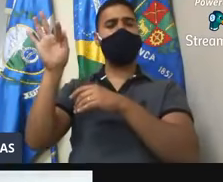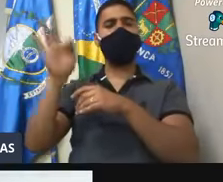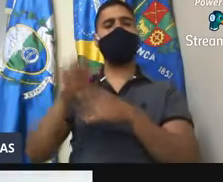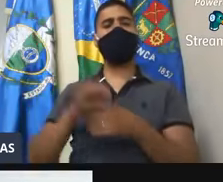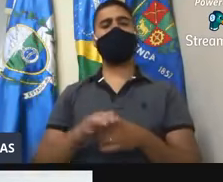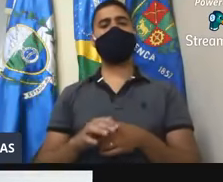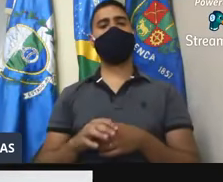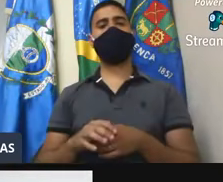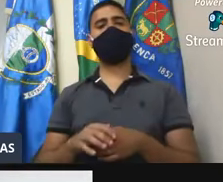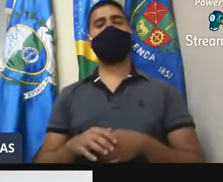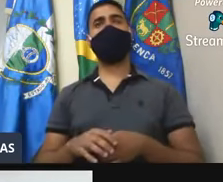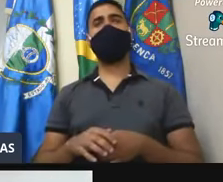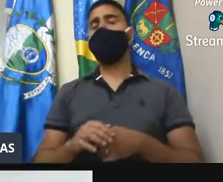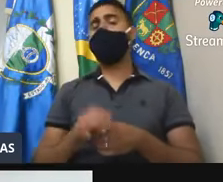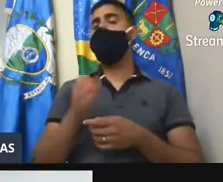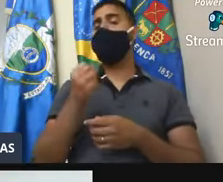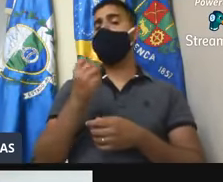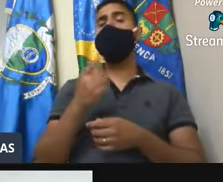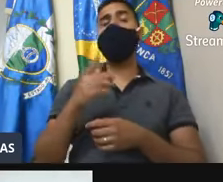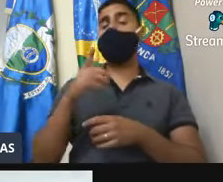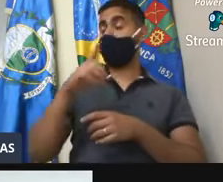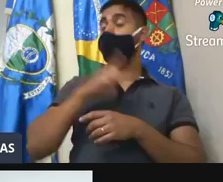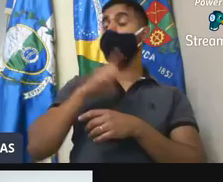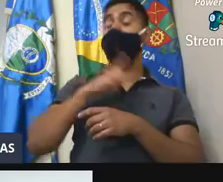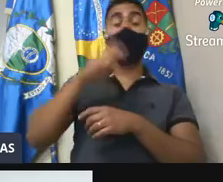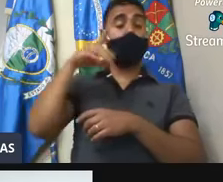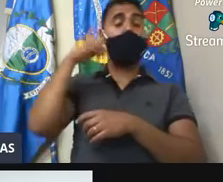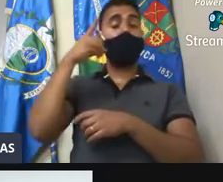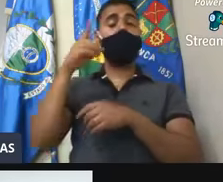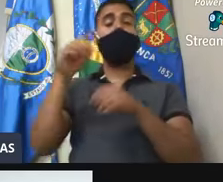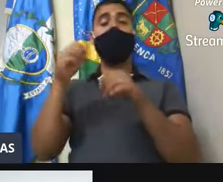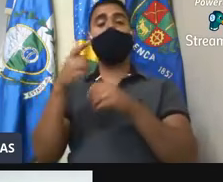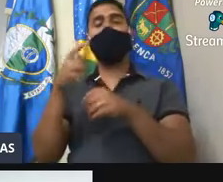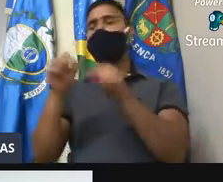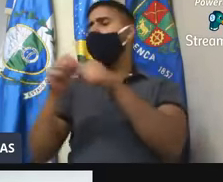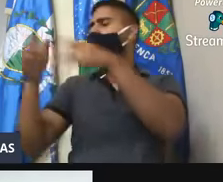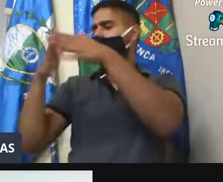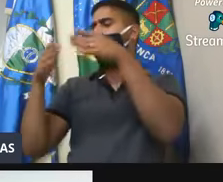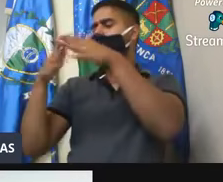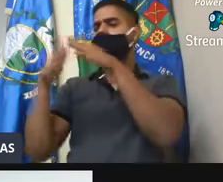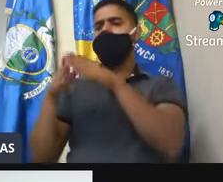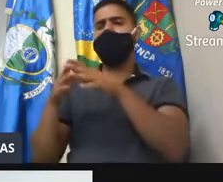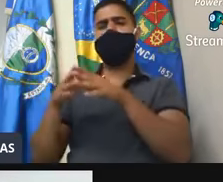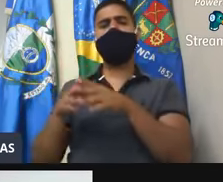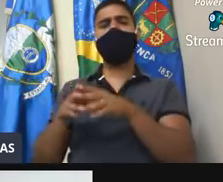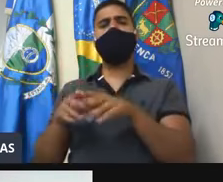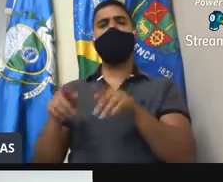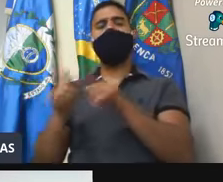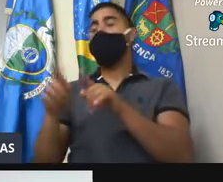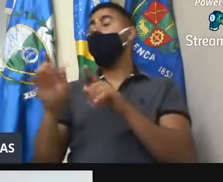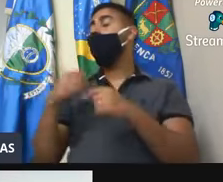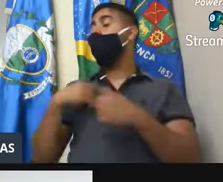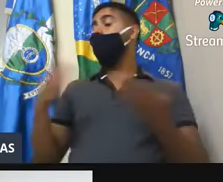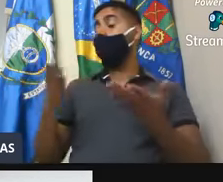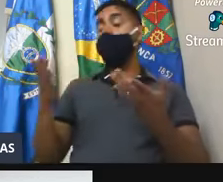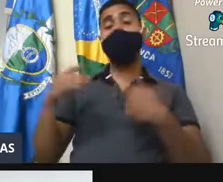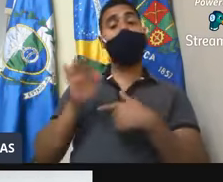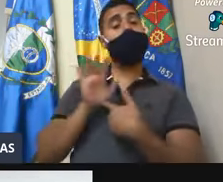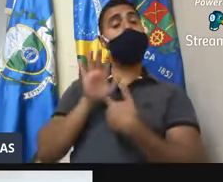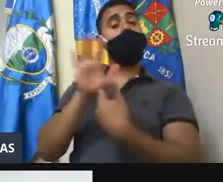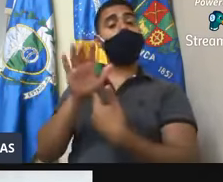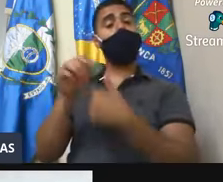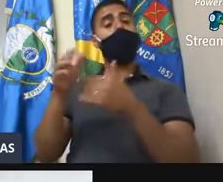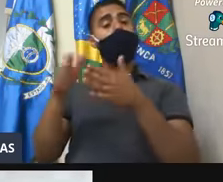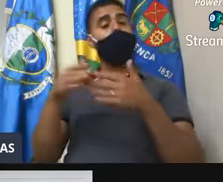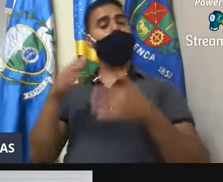que bom que a gente tem um deputado, né, para fazer a emenda. Em ato contínuo, apresentei o requerimento hoje aqui,